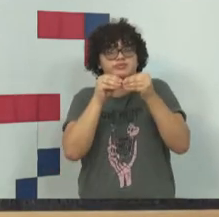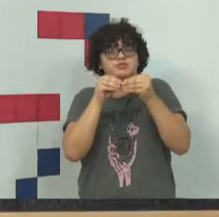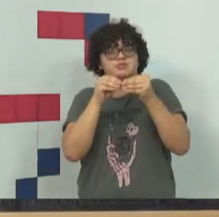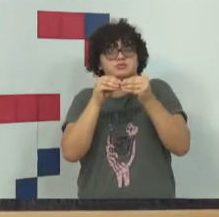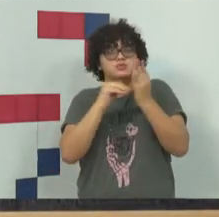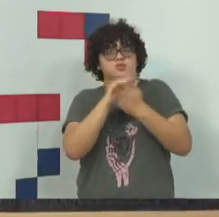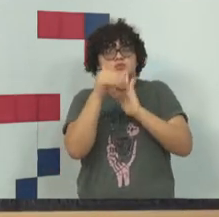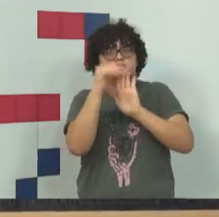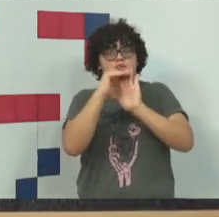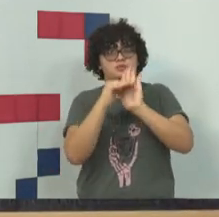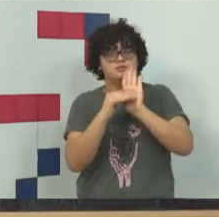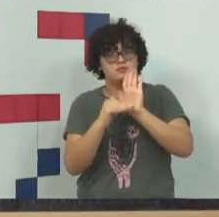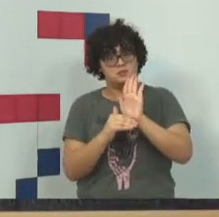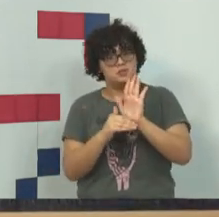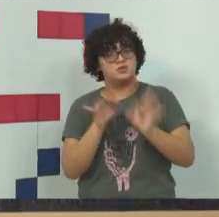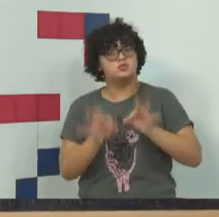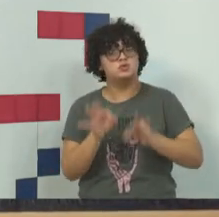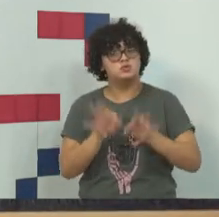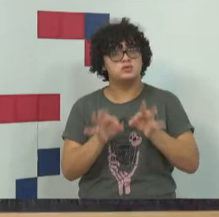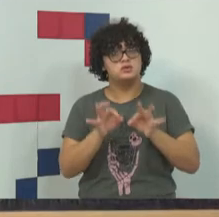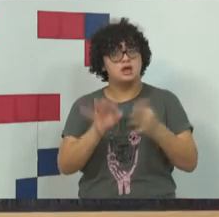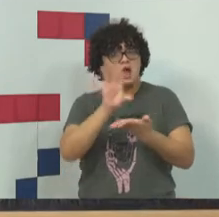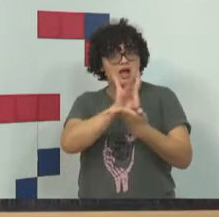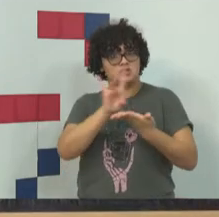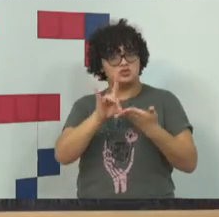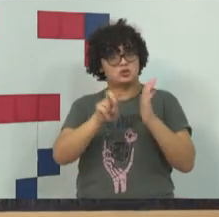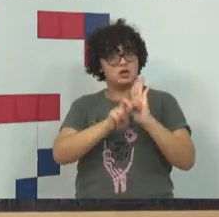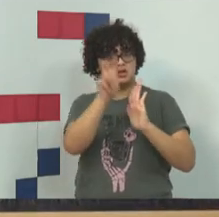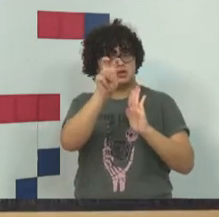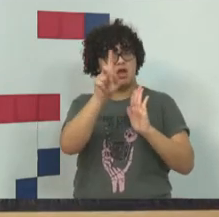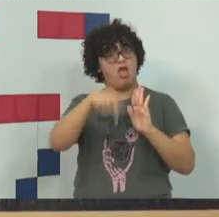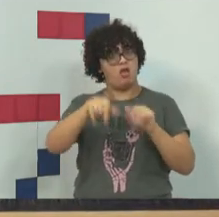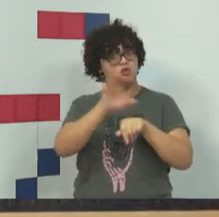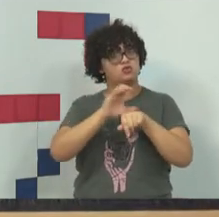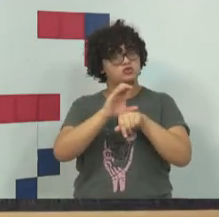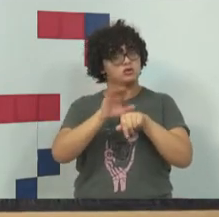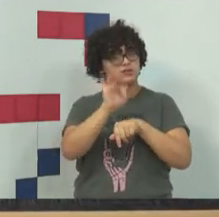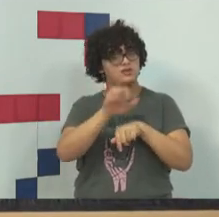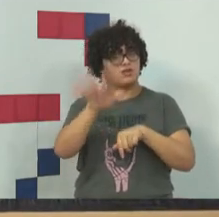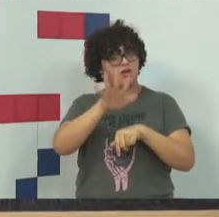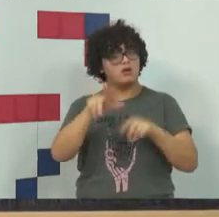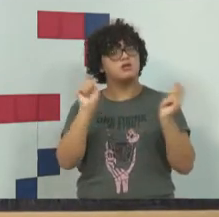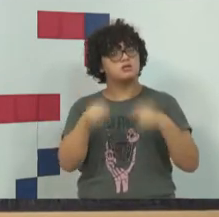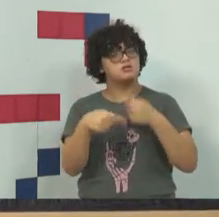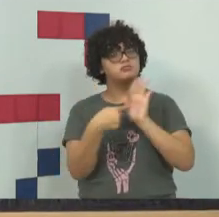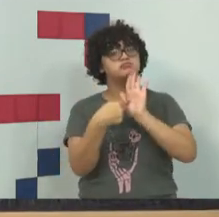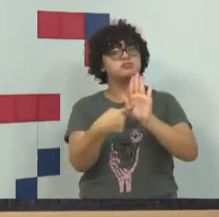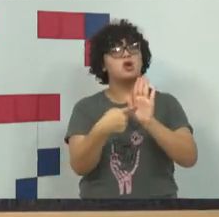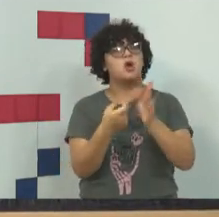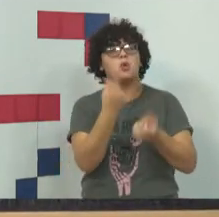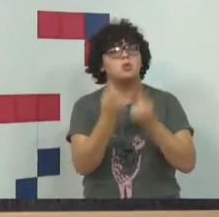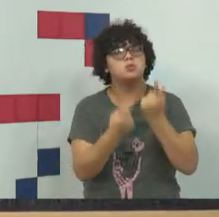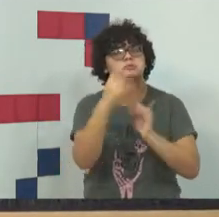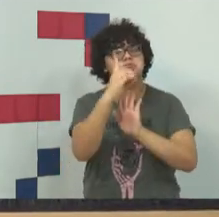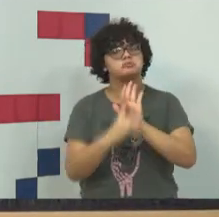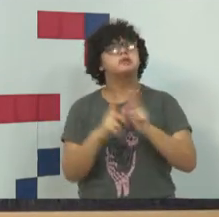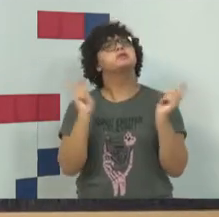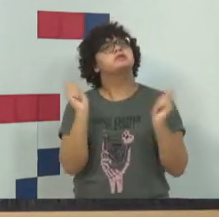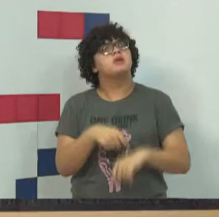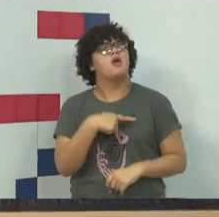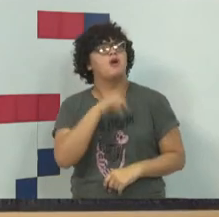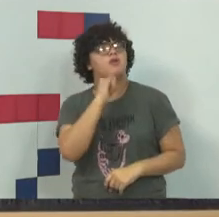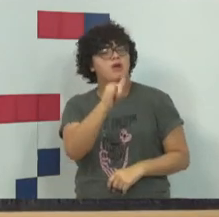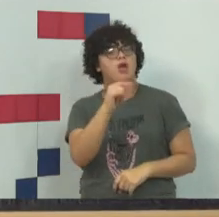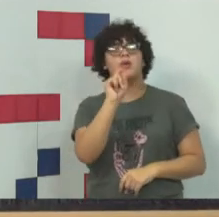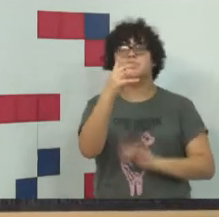nosso ordenamento jurídico. O artigo 5º da Constituição, ele traz alguns desses direitos. E a gente pode citar o